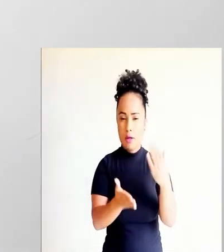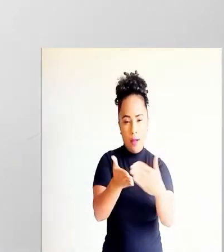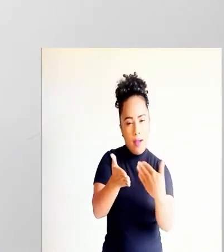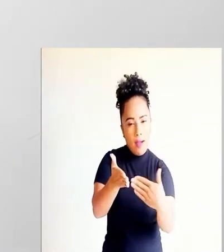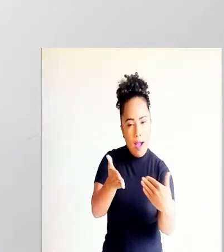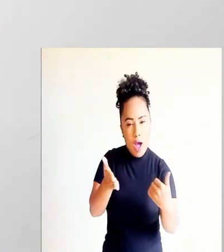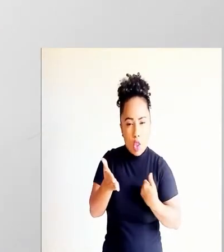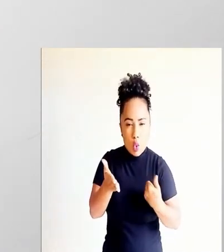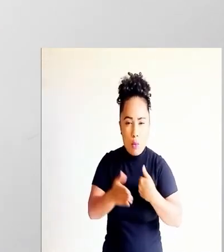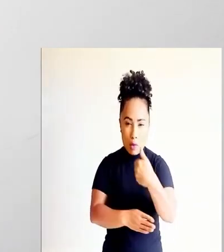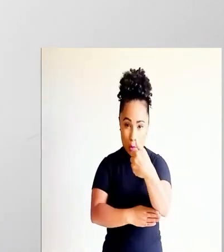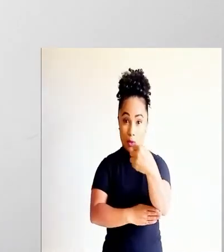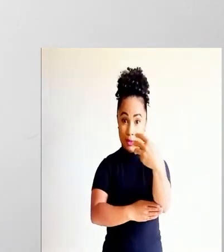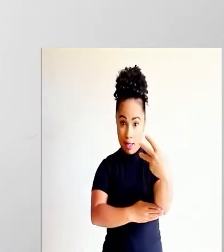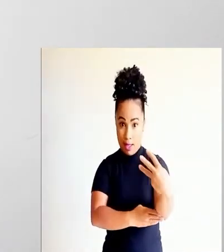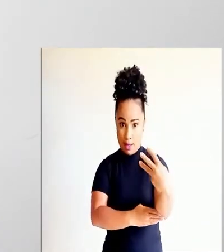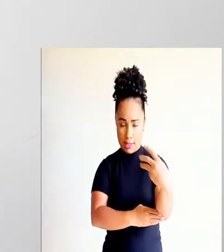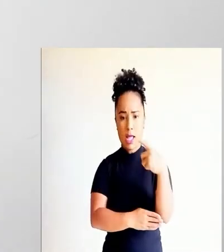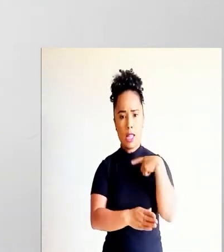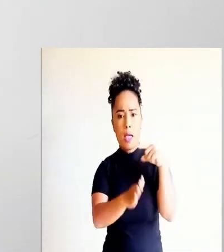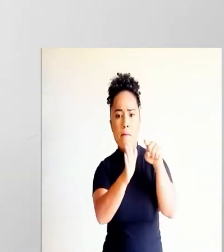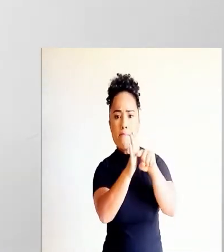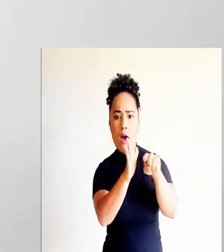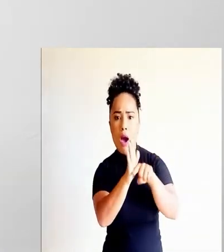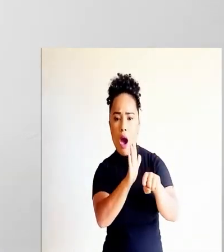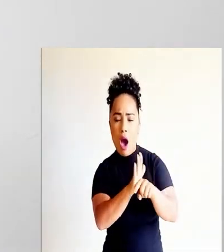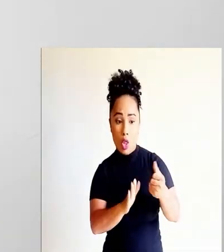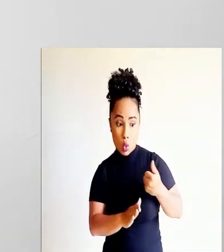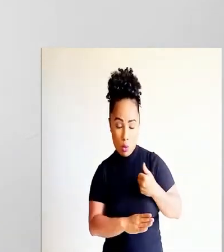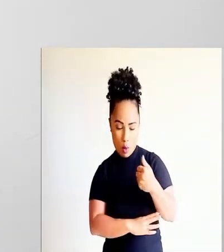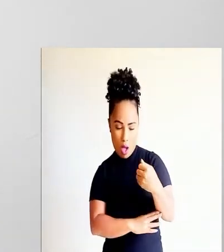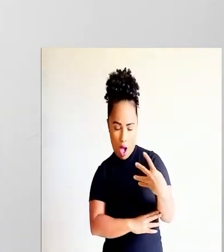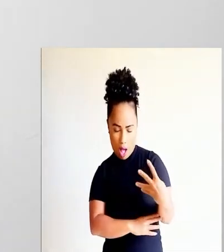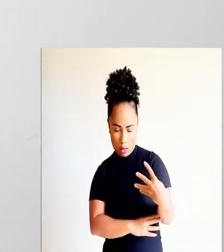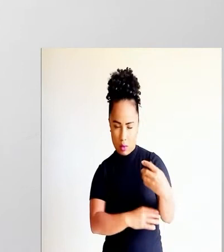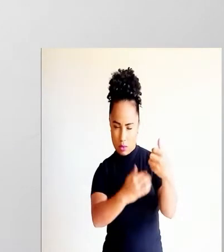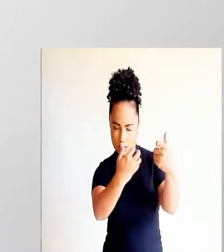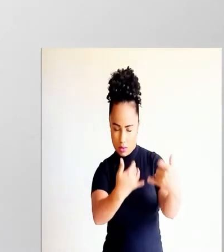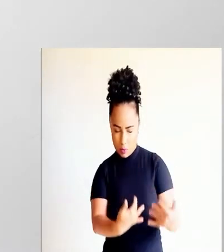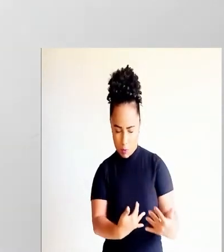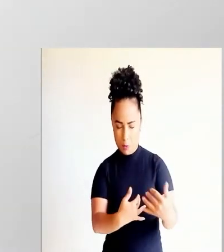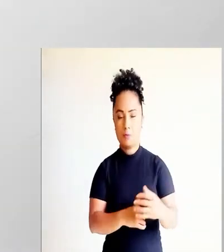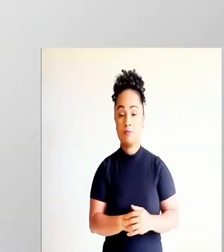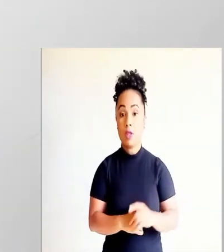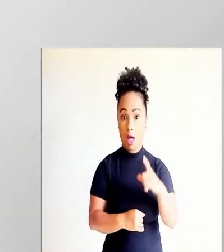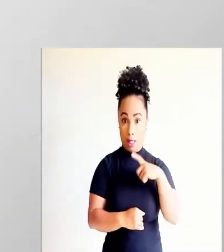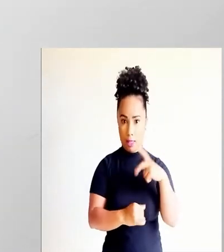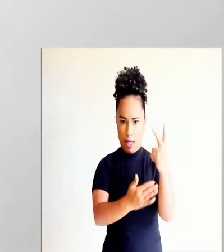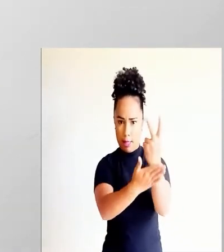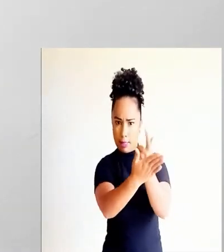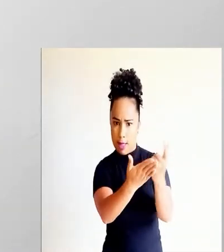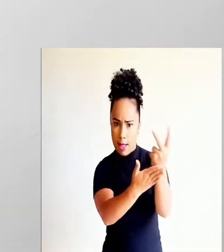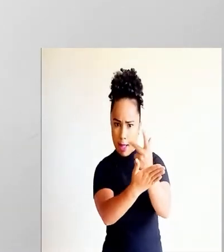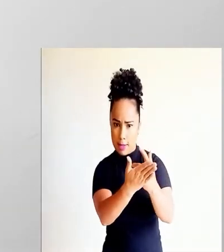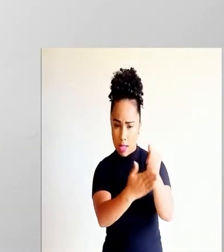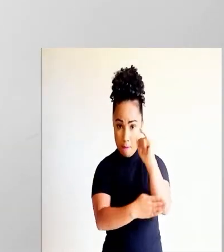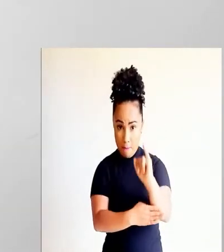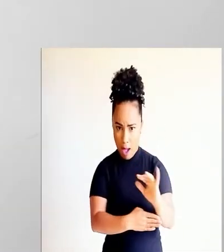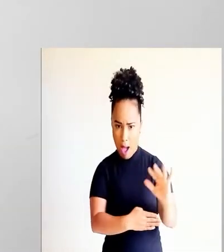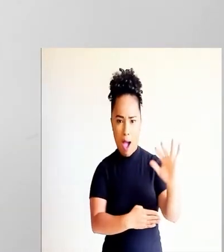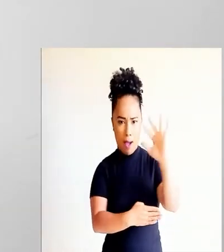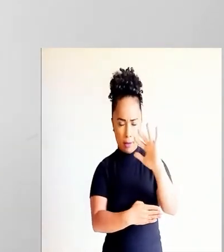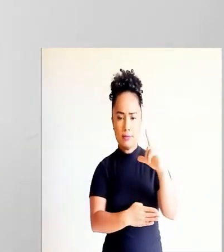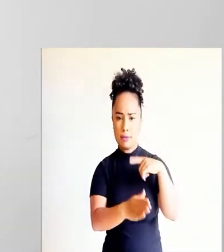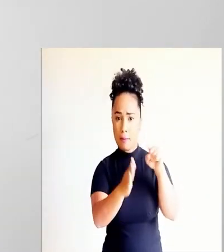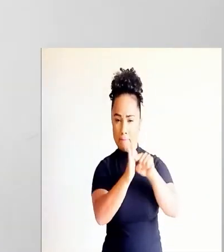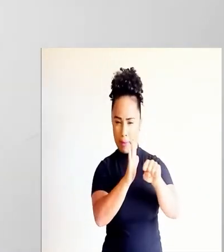E, na página 13, nós temos uma questão sobre o descrito 14, que é a seguinte. Nós temos uma imagem